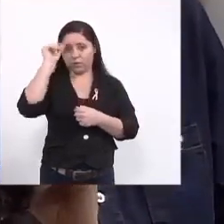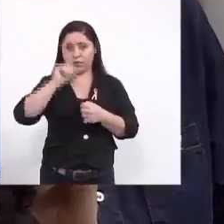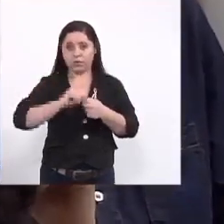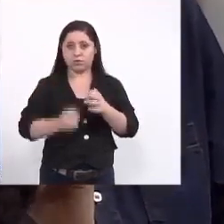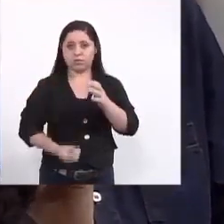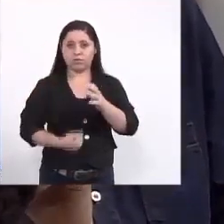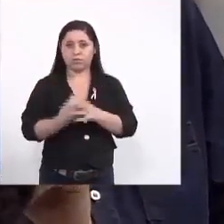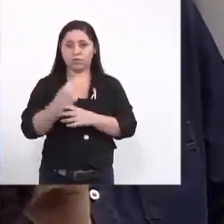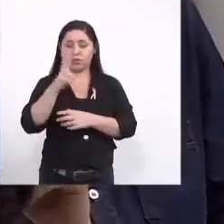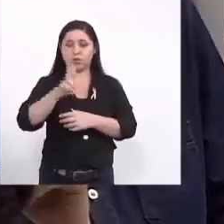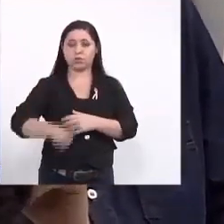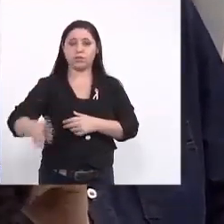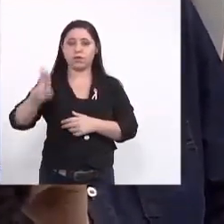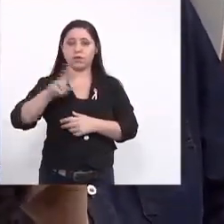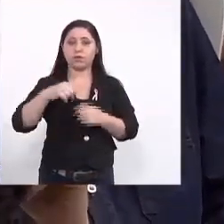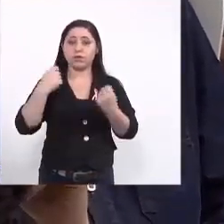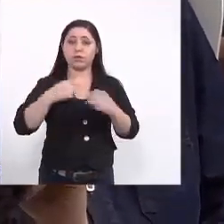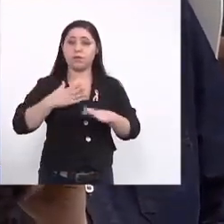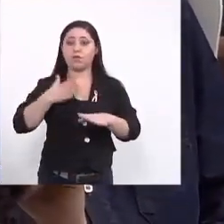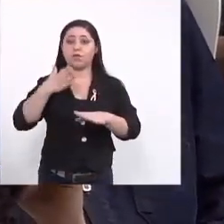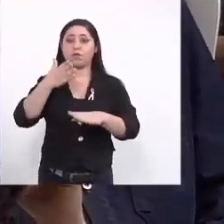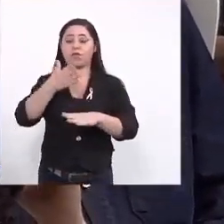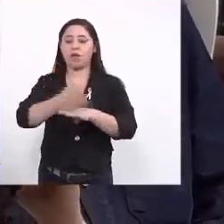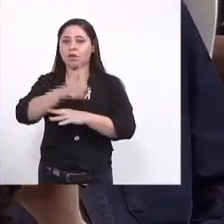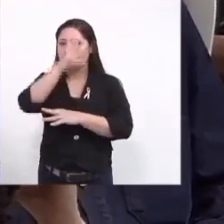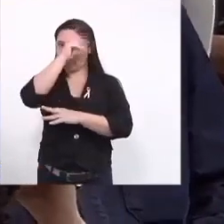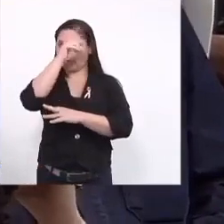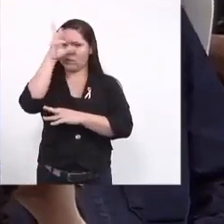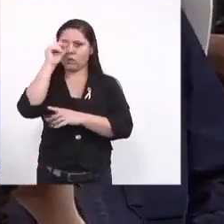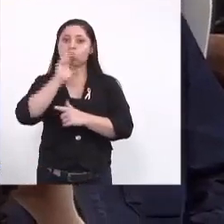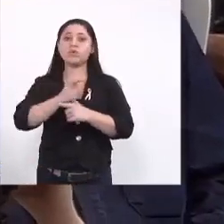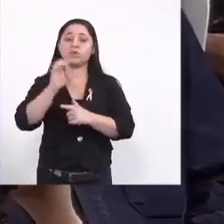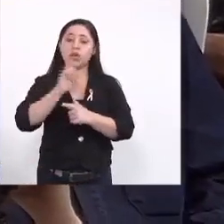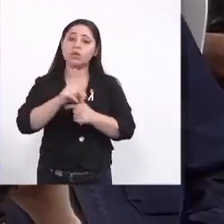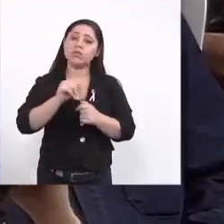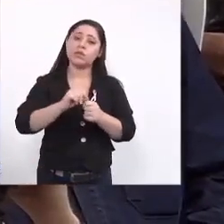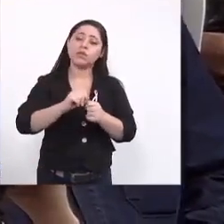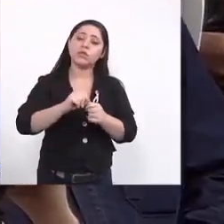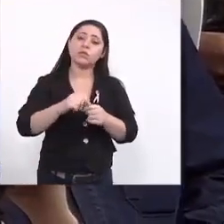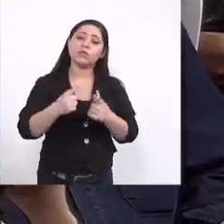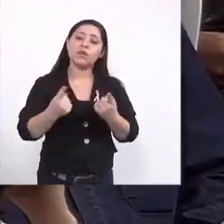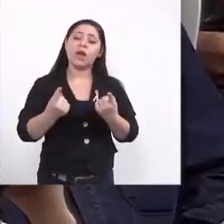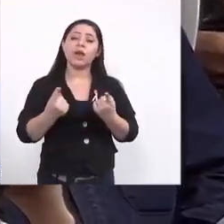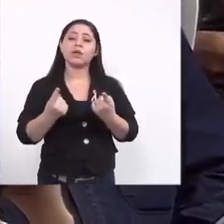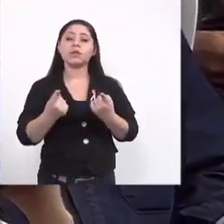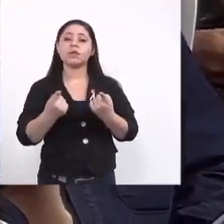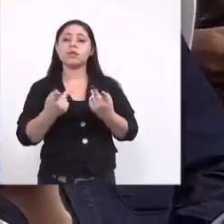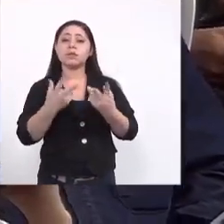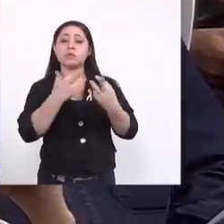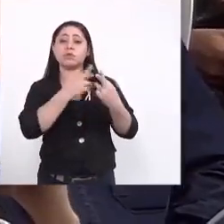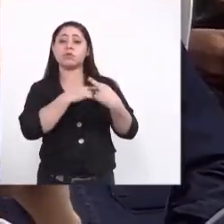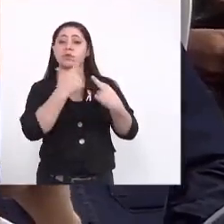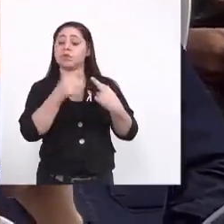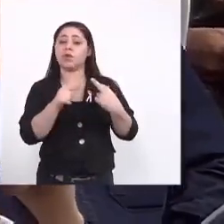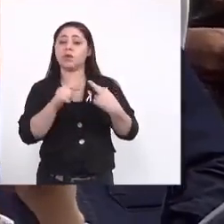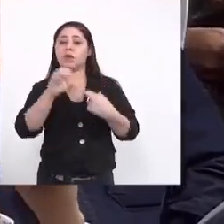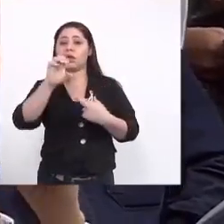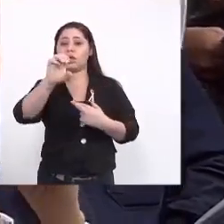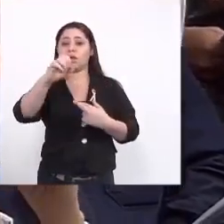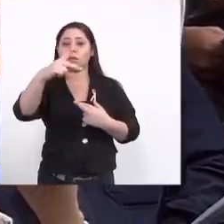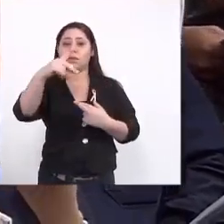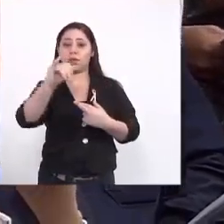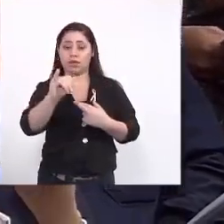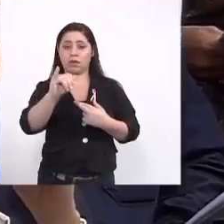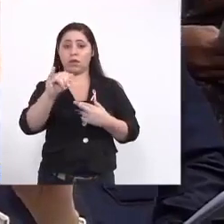então eu acho que vocês tem que ir atrás disso mesmo o estado fez mas fez assim sem agora o EPI é